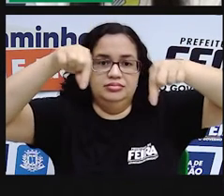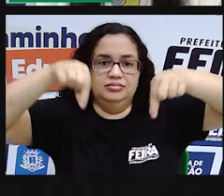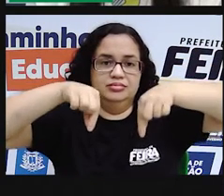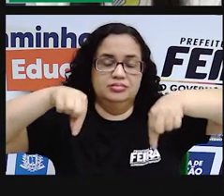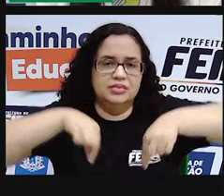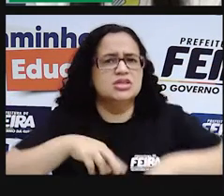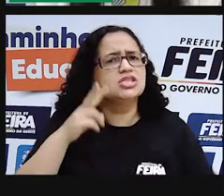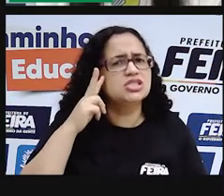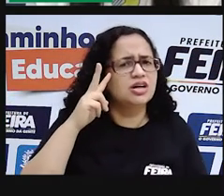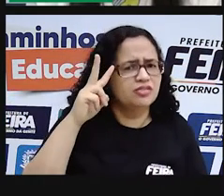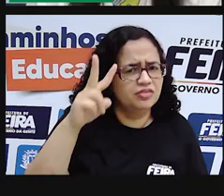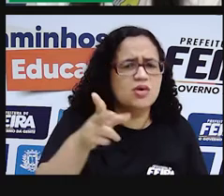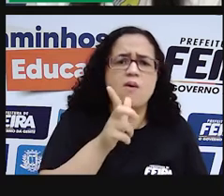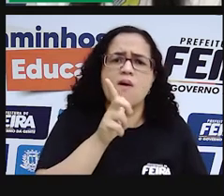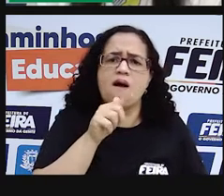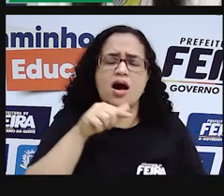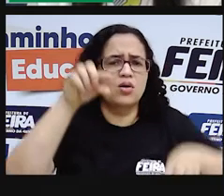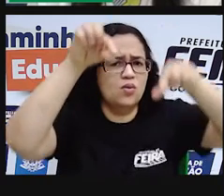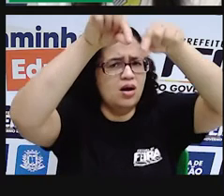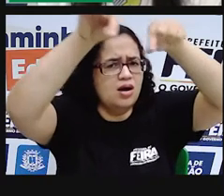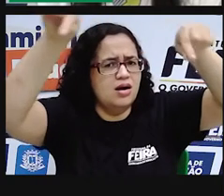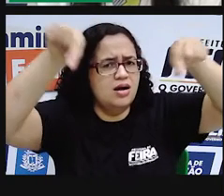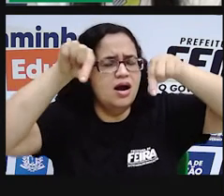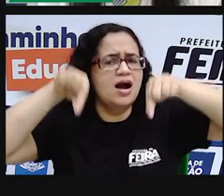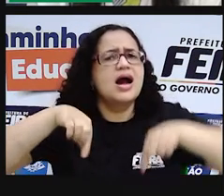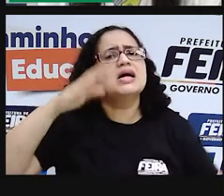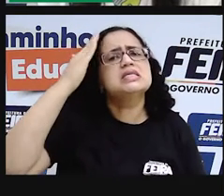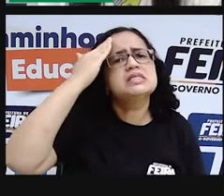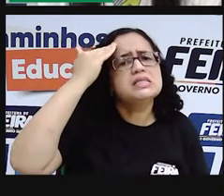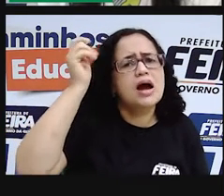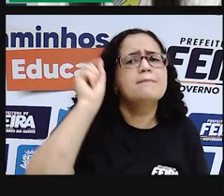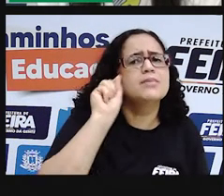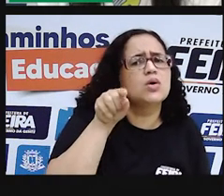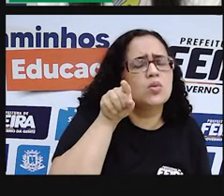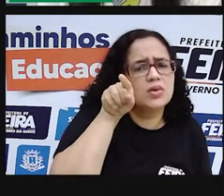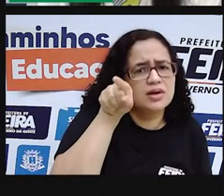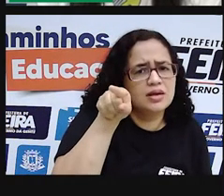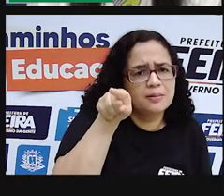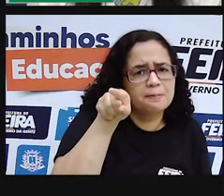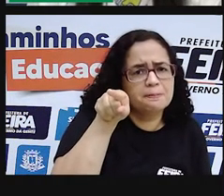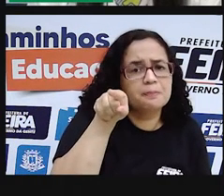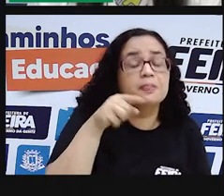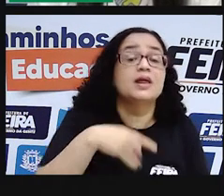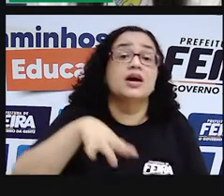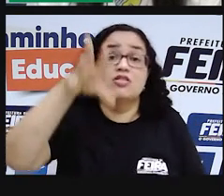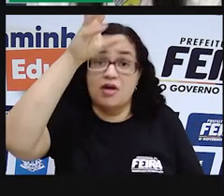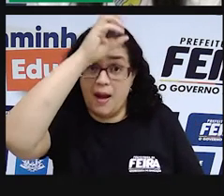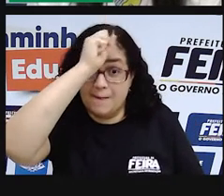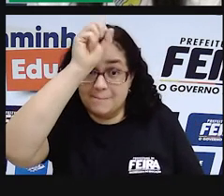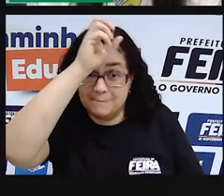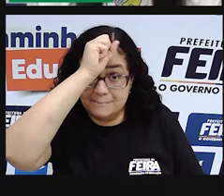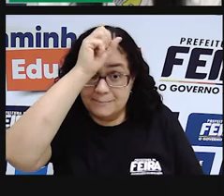viu uma lagoa? Você sabe o que é uma lagoa? Pronto, nós vamos aprender.